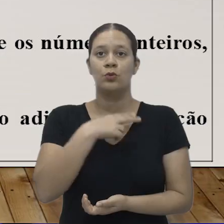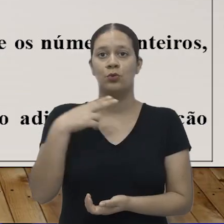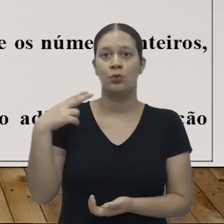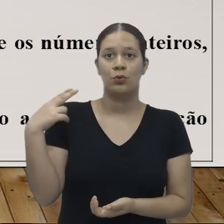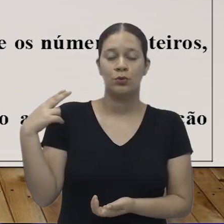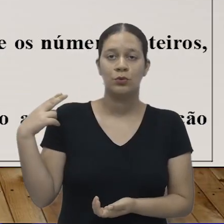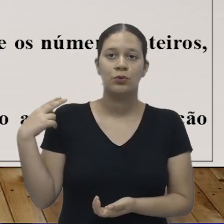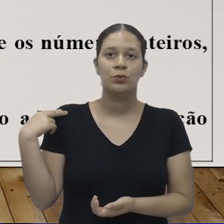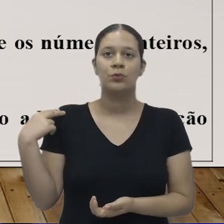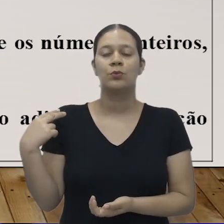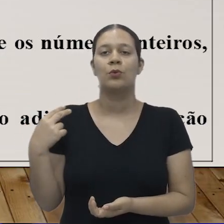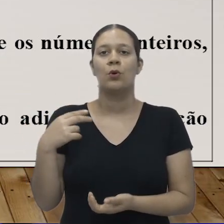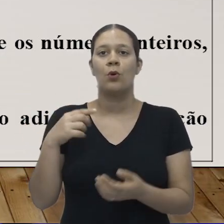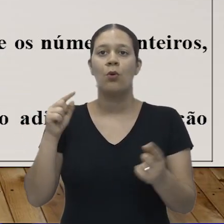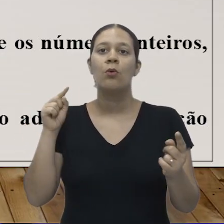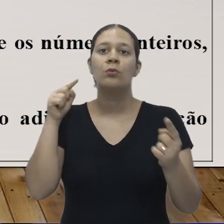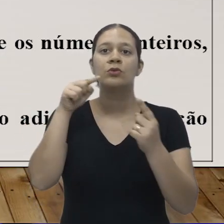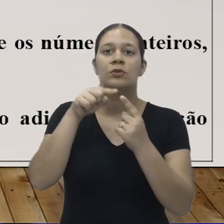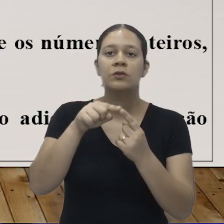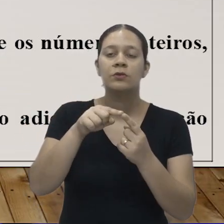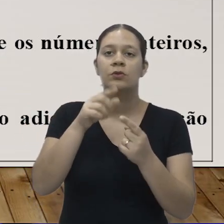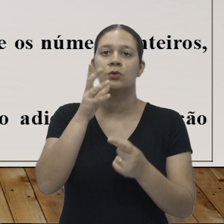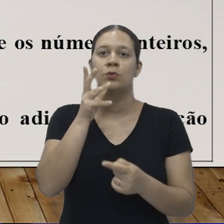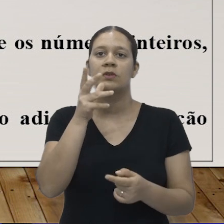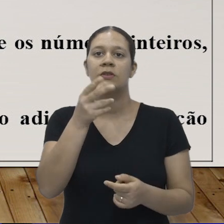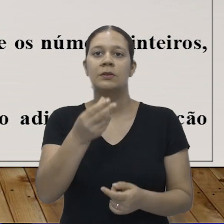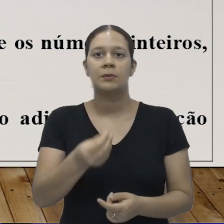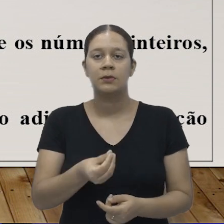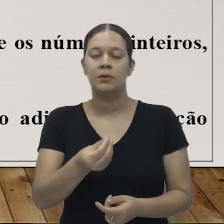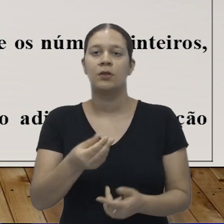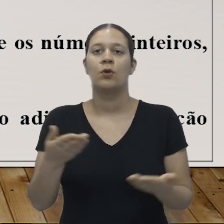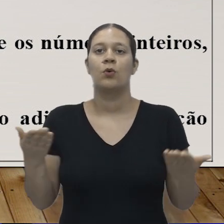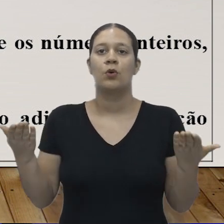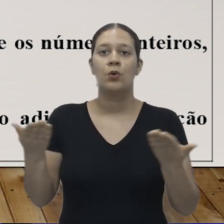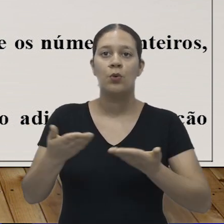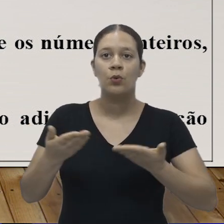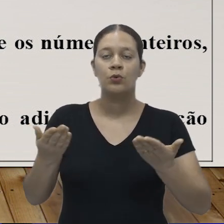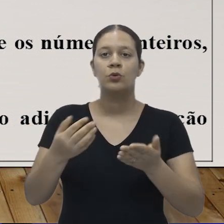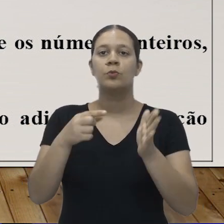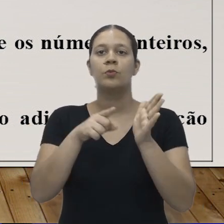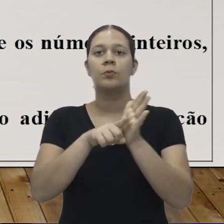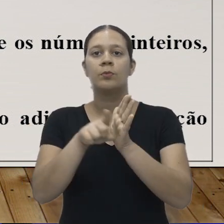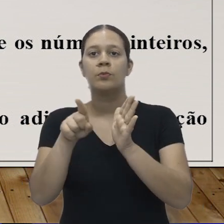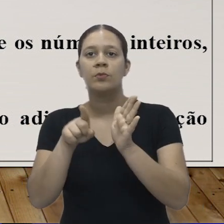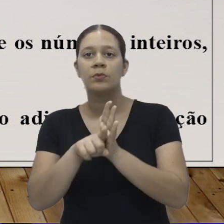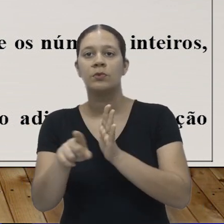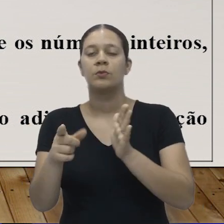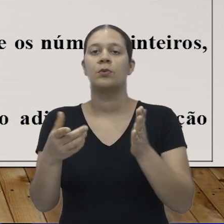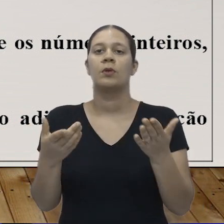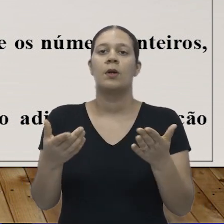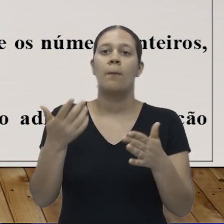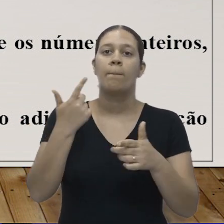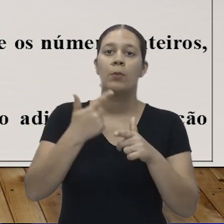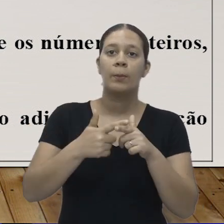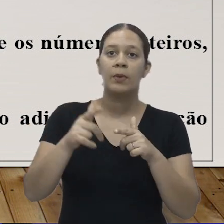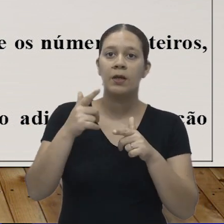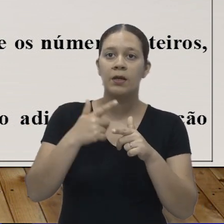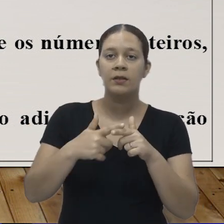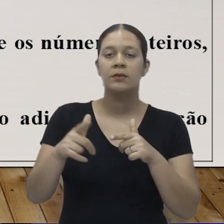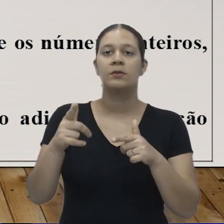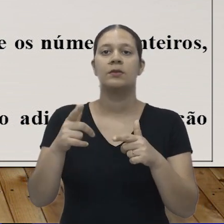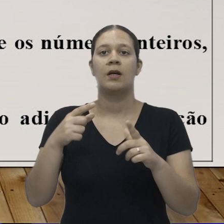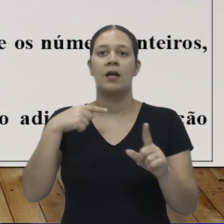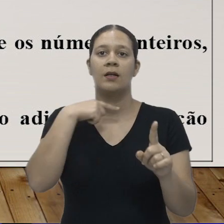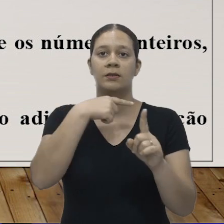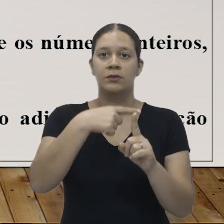O nosso objeto de conhecimento, hoje nós vamos trabalhar com questões que envolvem situações,